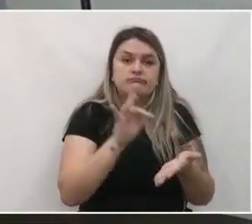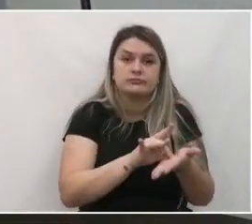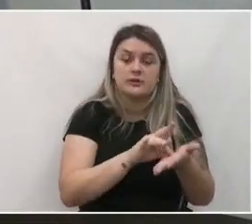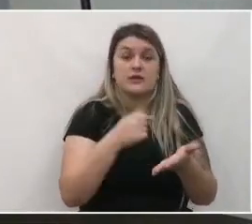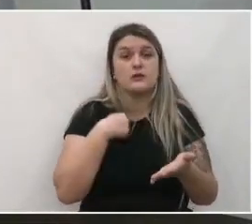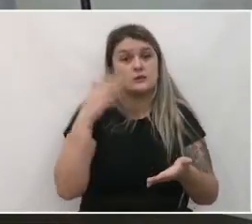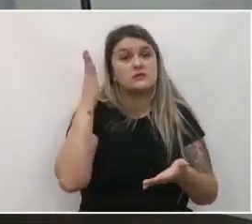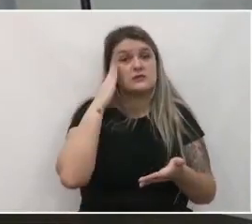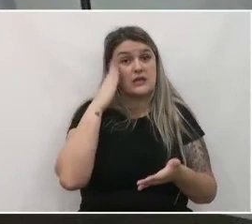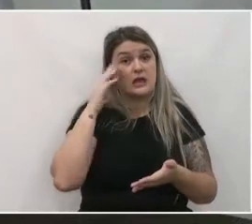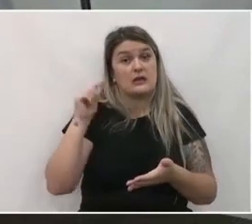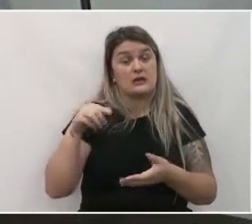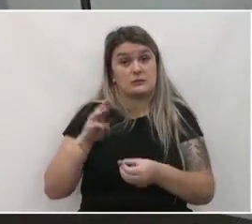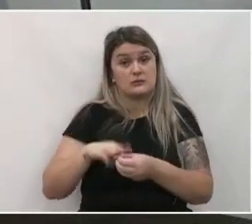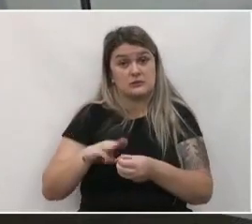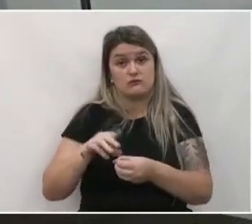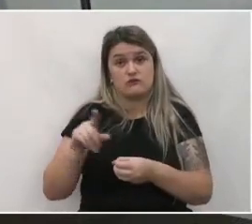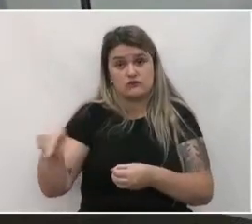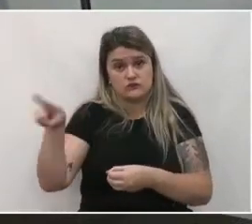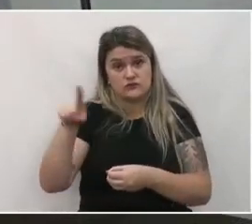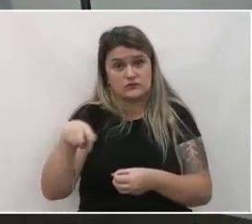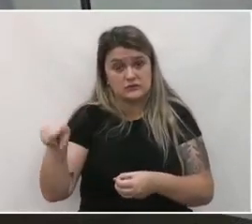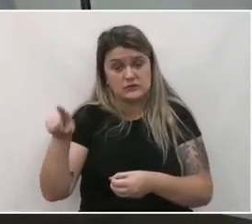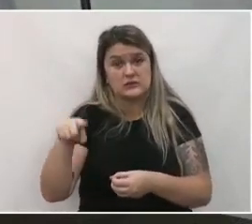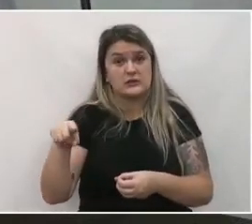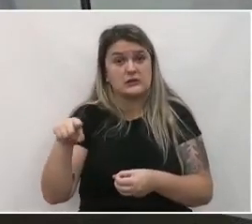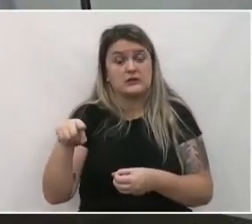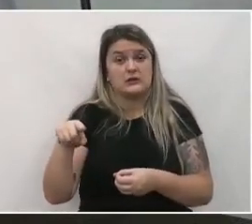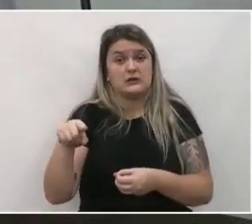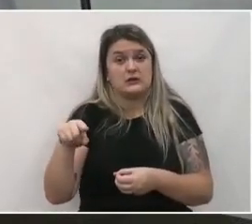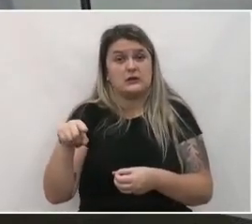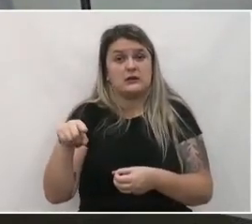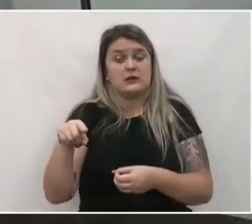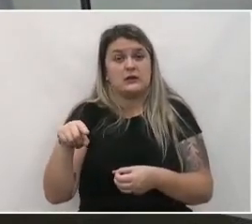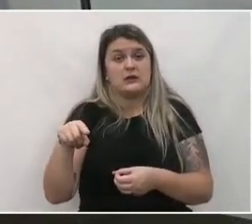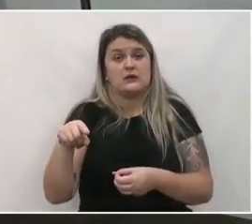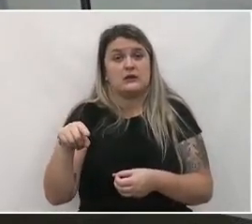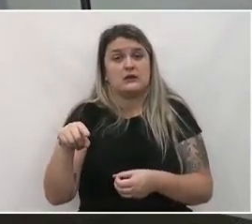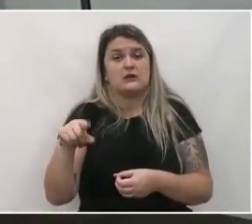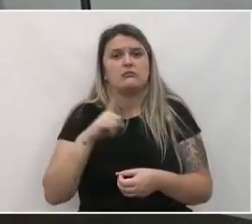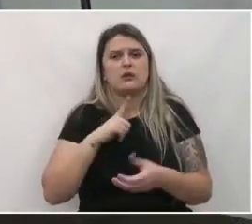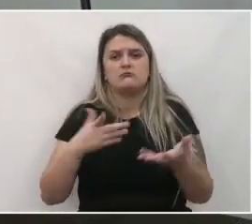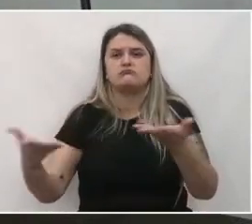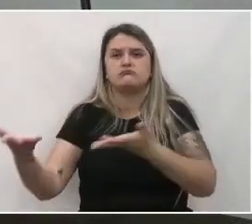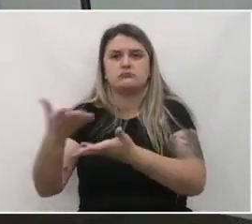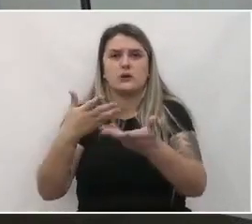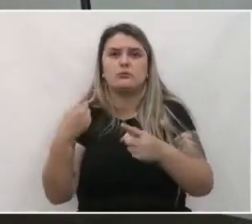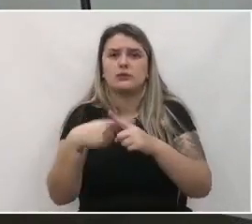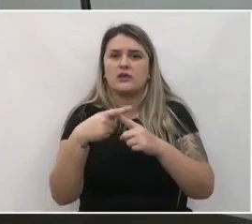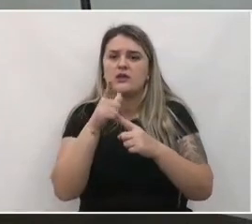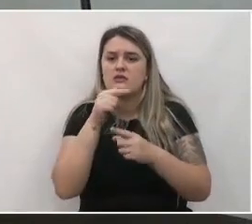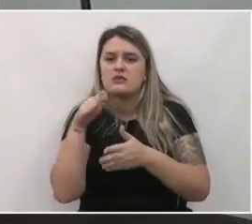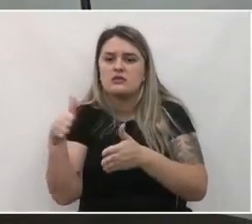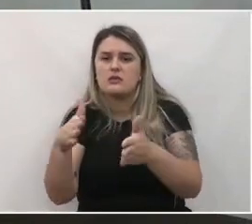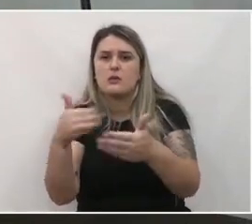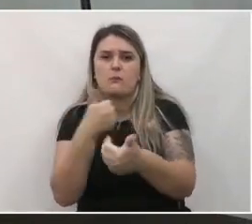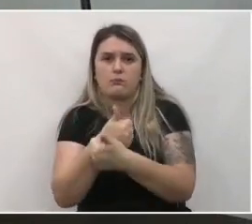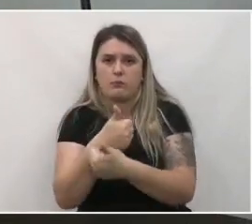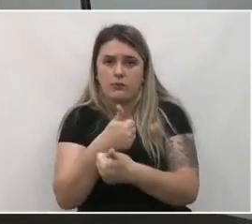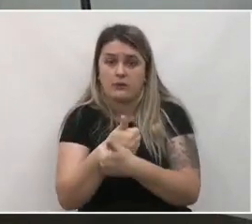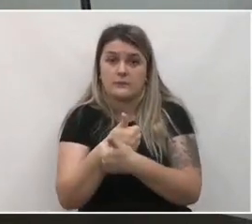no município, como vocês são um município que se relaciona com o Rio, está muito próximo do Rio,